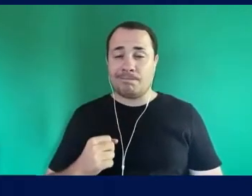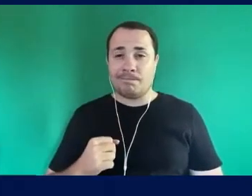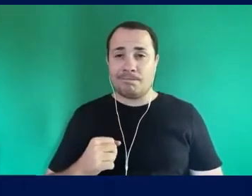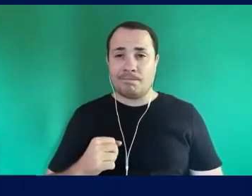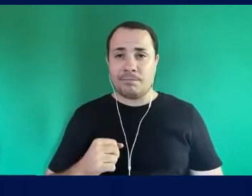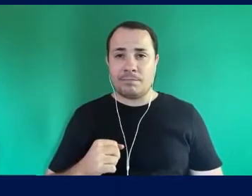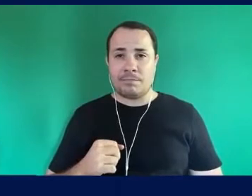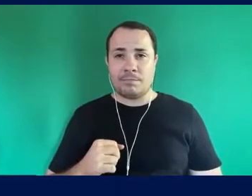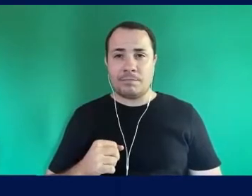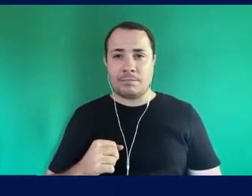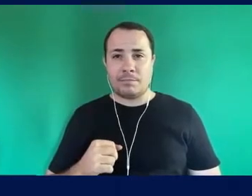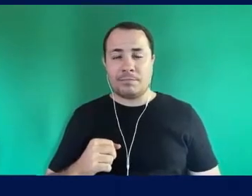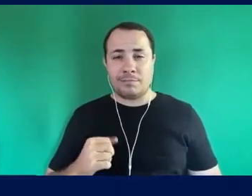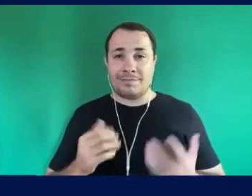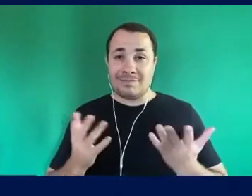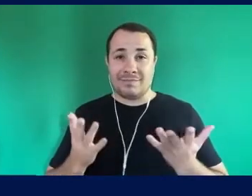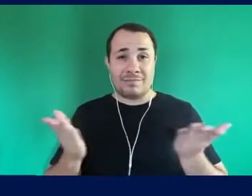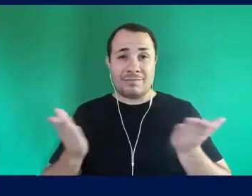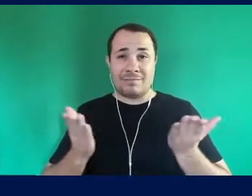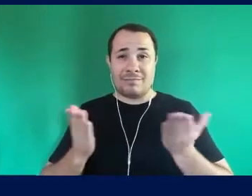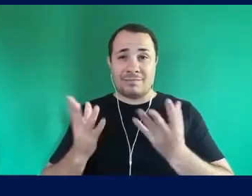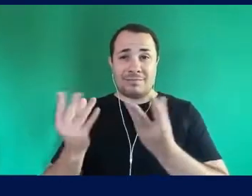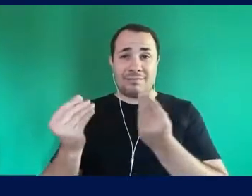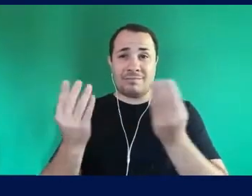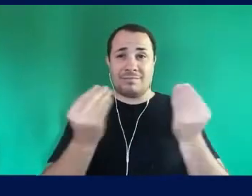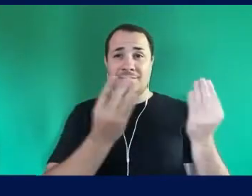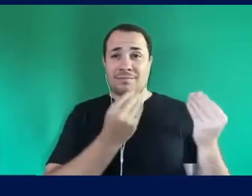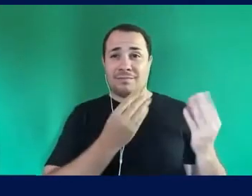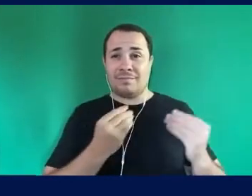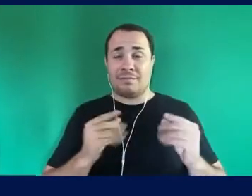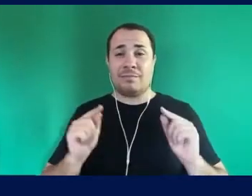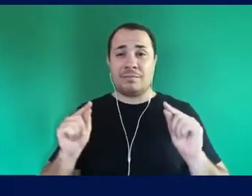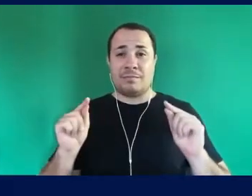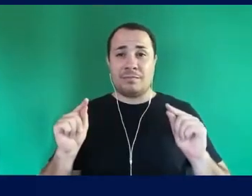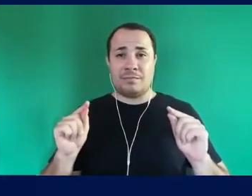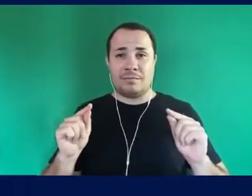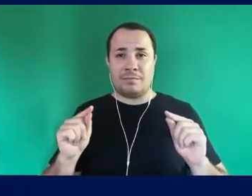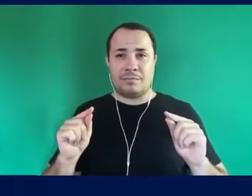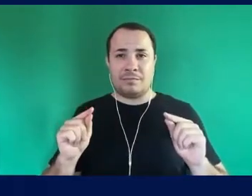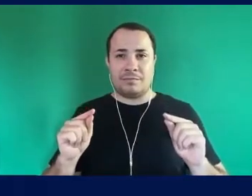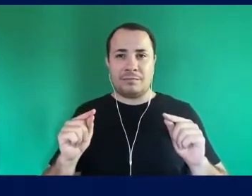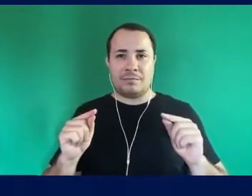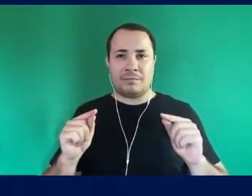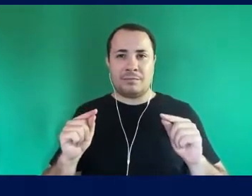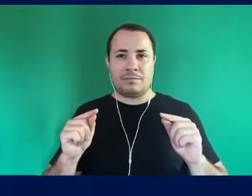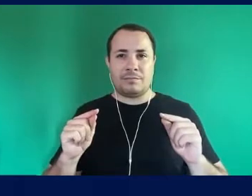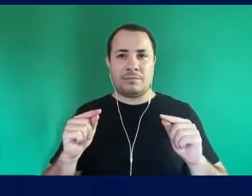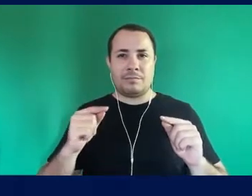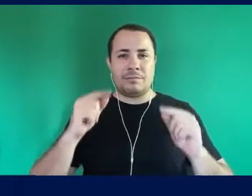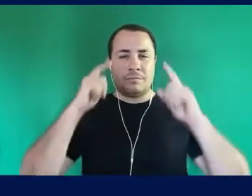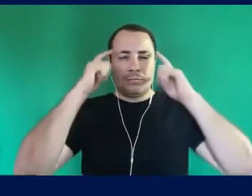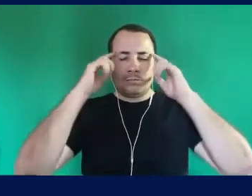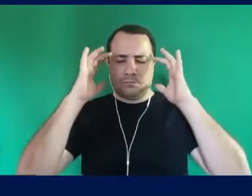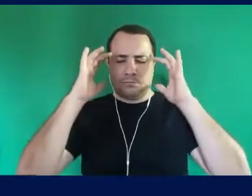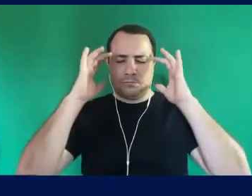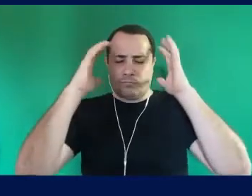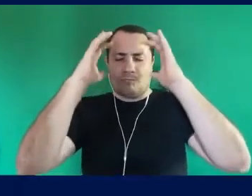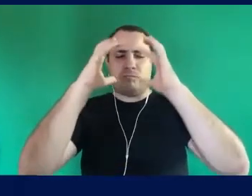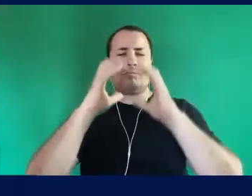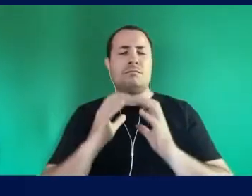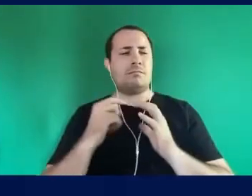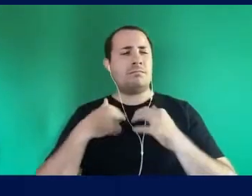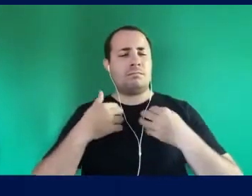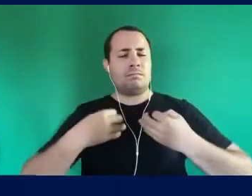Gerou de alguma forma Na modernidade Essa imagem Do cérebro centro Do